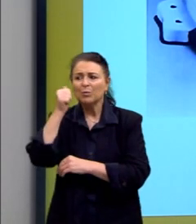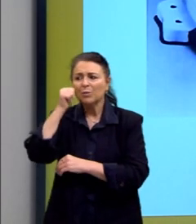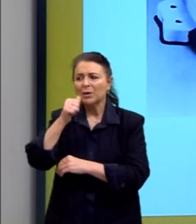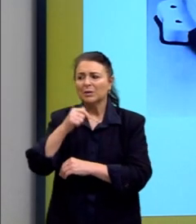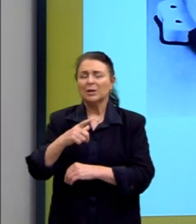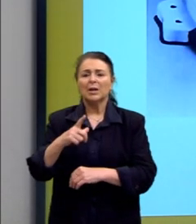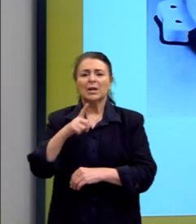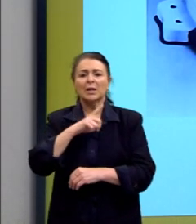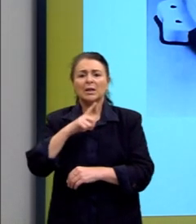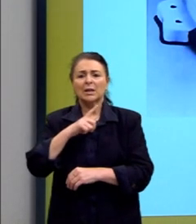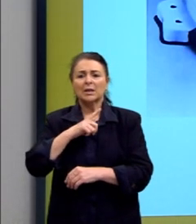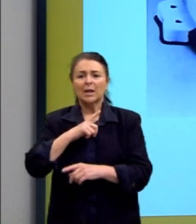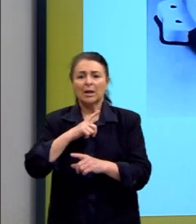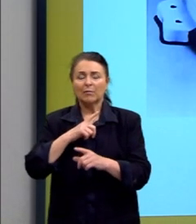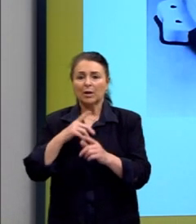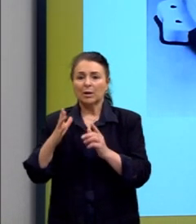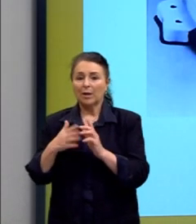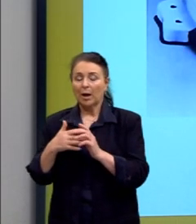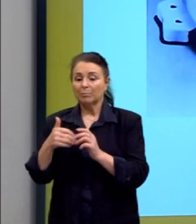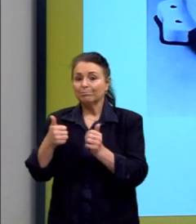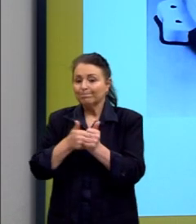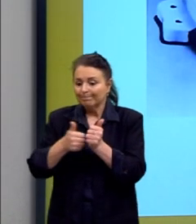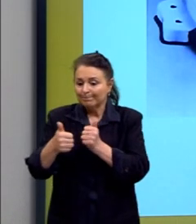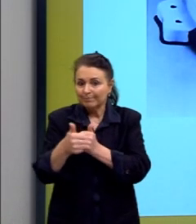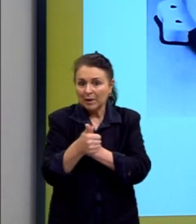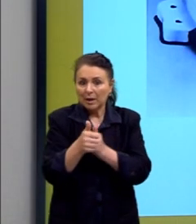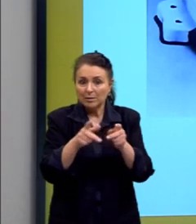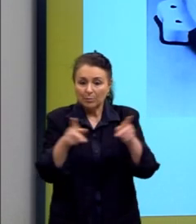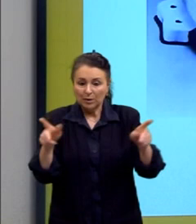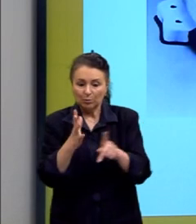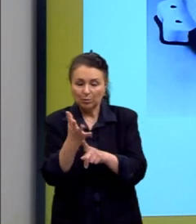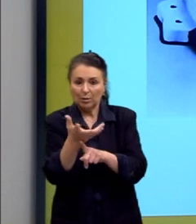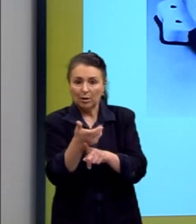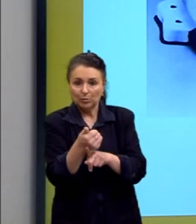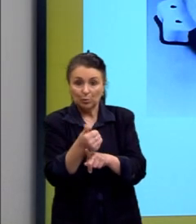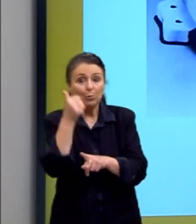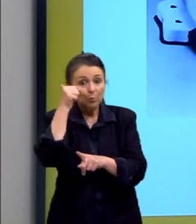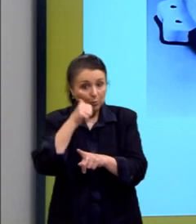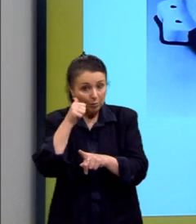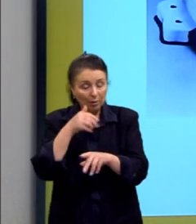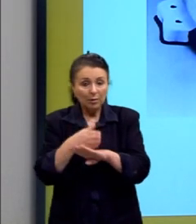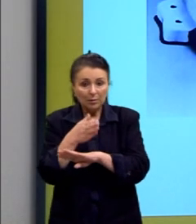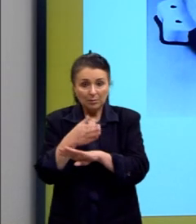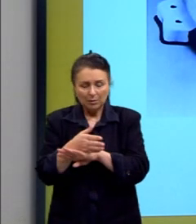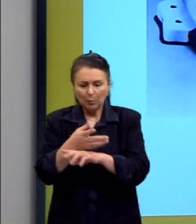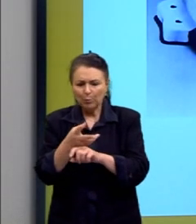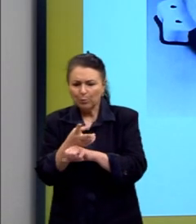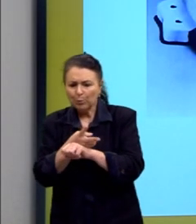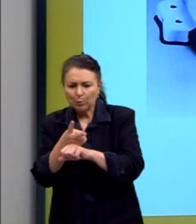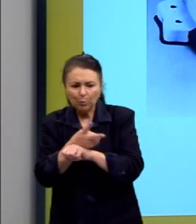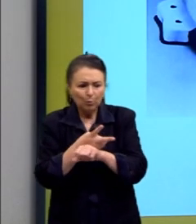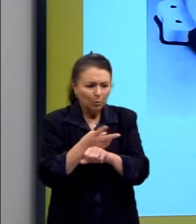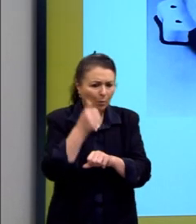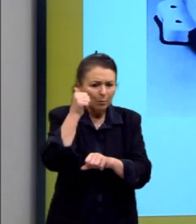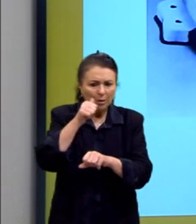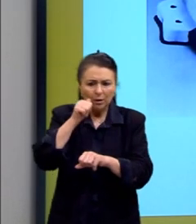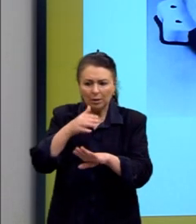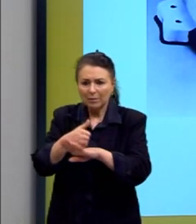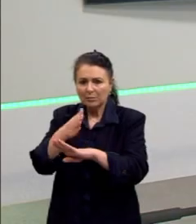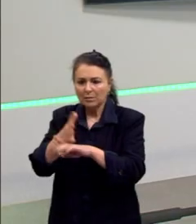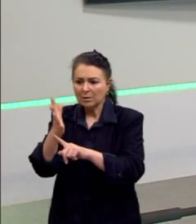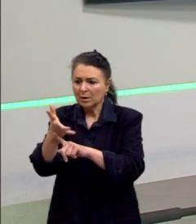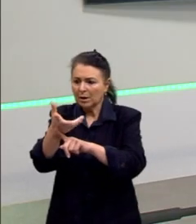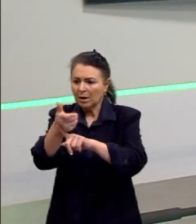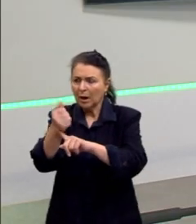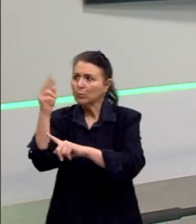protagonizando este período da arte. E isso é interessante. Às vezes a gente procura registros das mulheres na história da